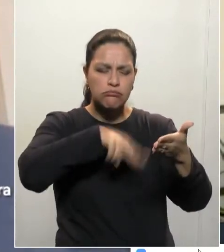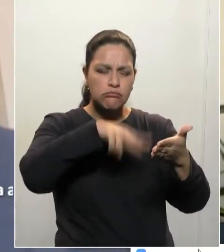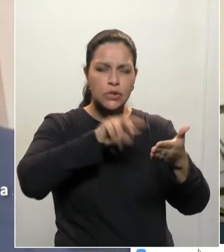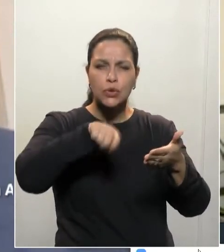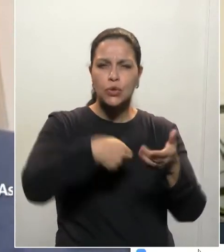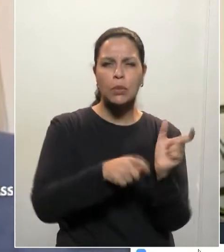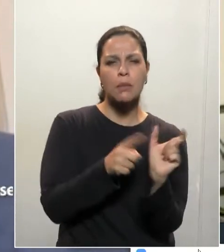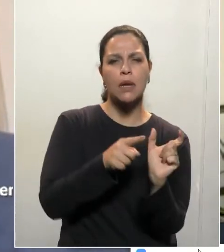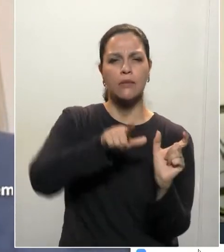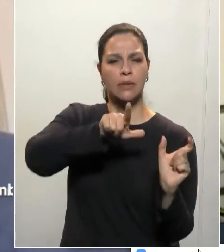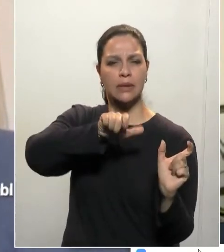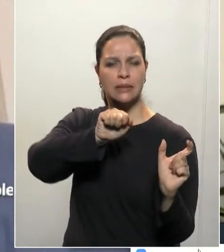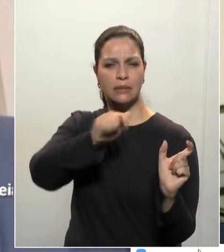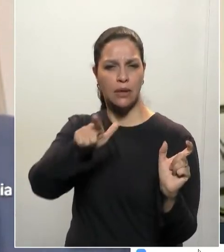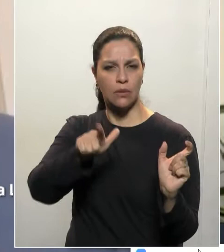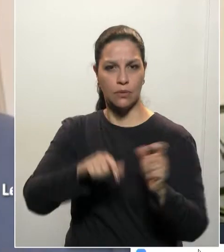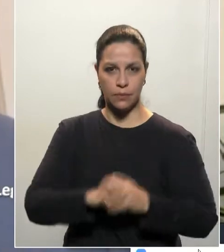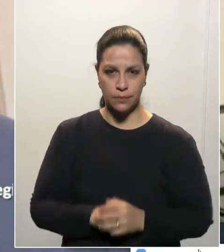leal.